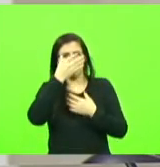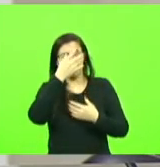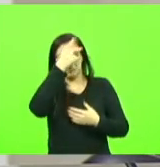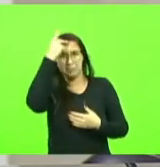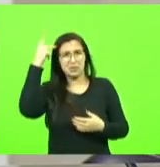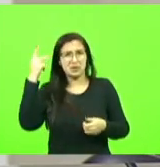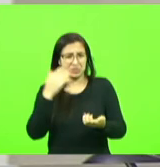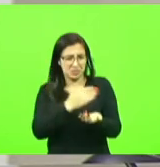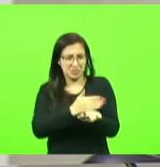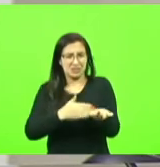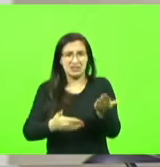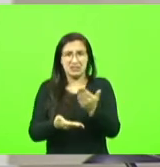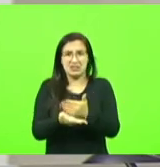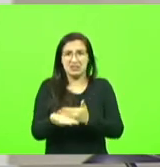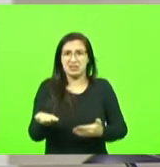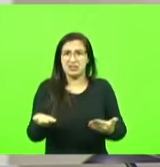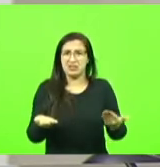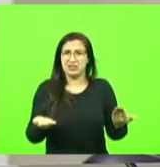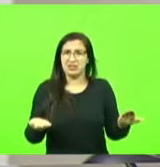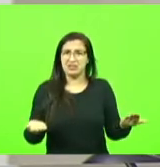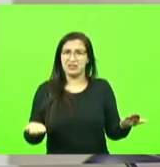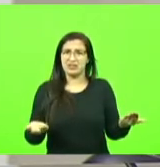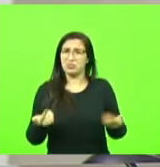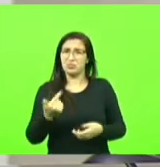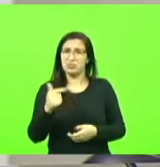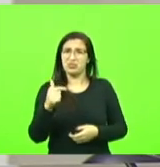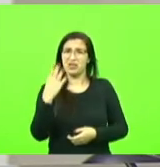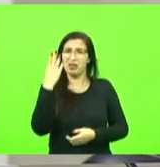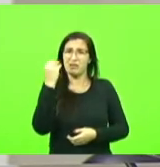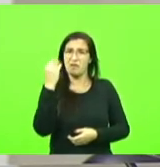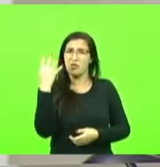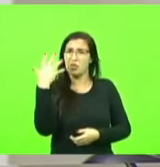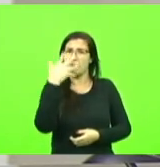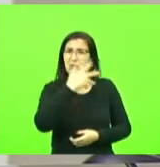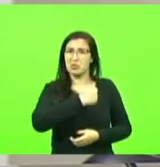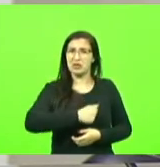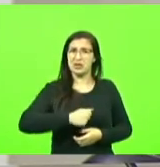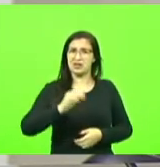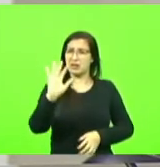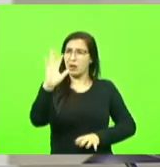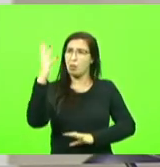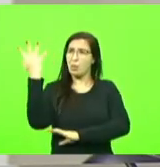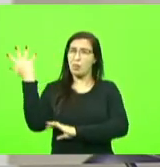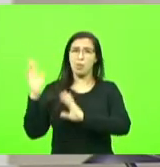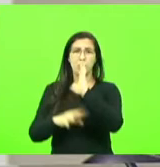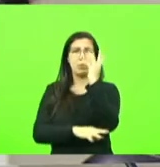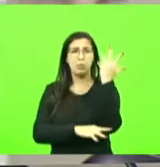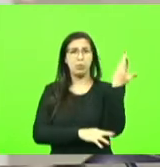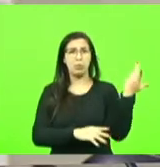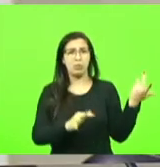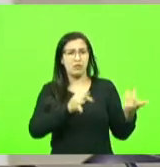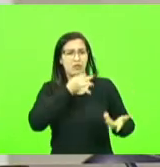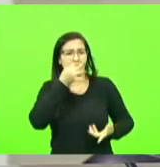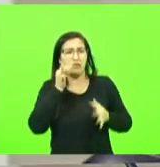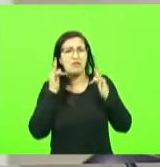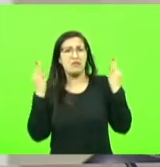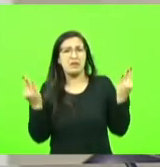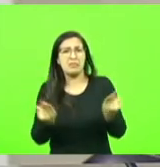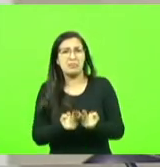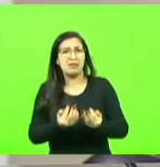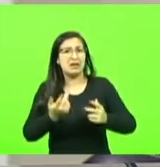cortada ao invés de ter fotos bonitas na natureza na paisagem com a família